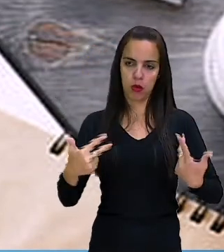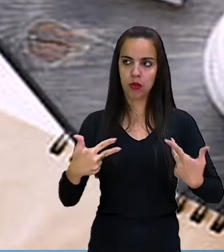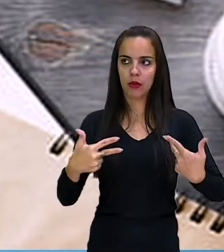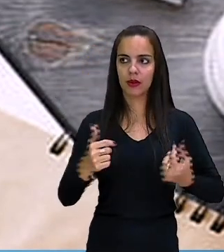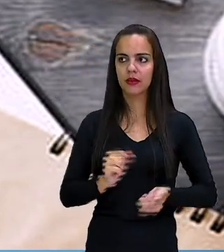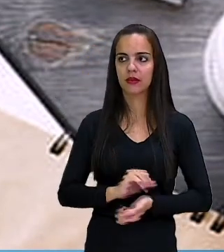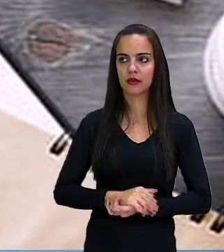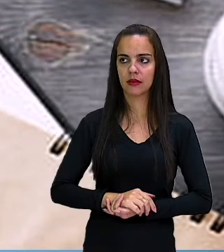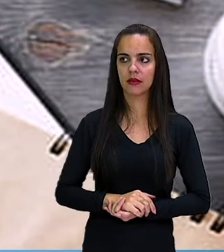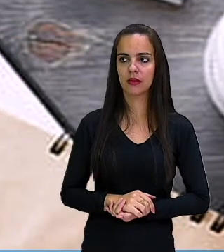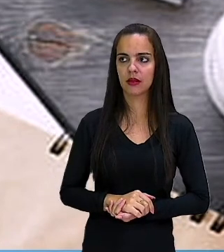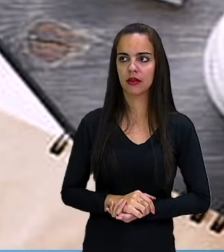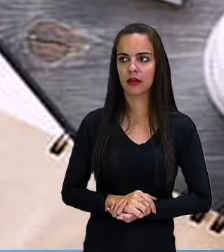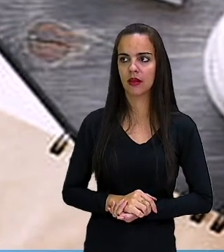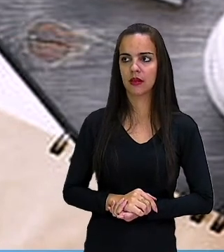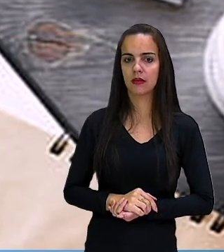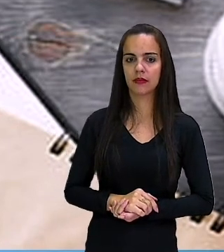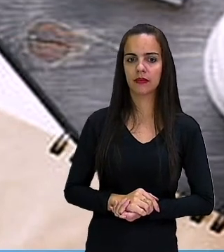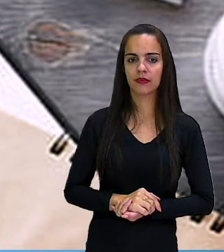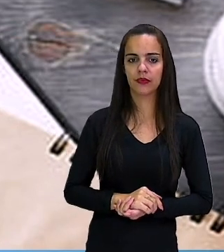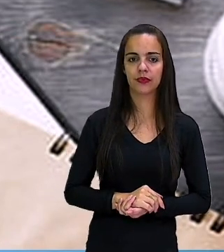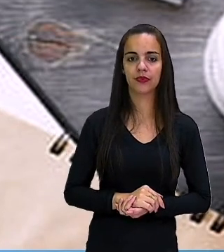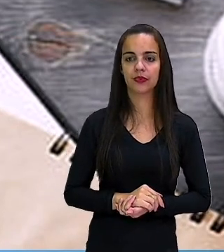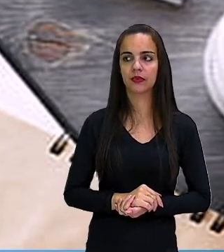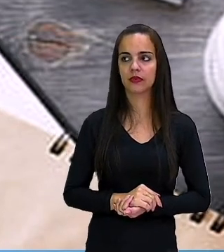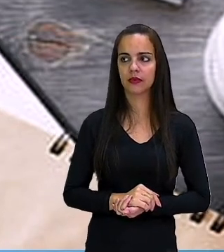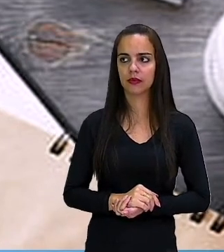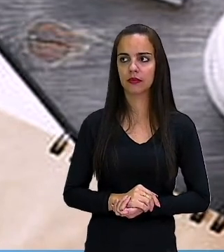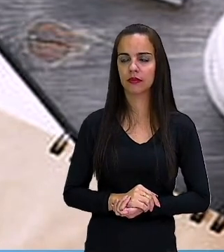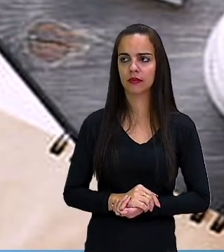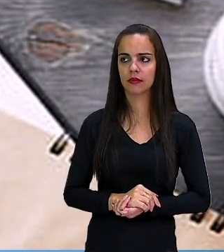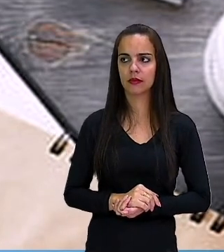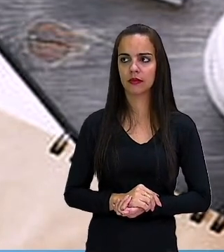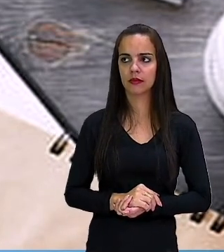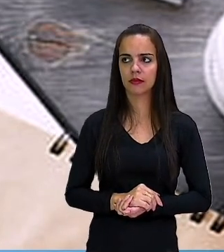Ou necessity and obligation.